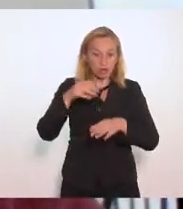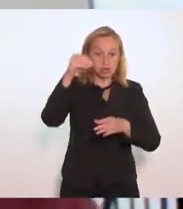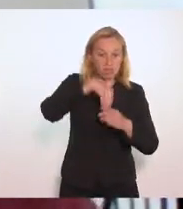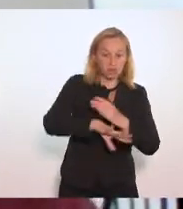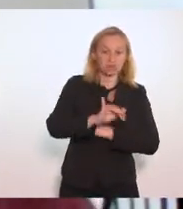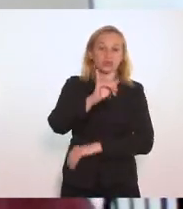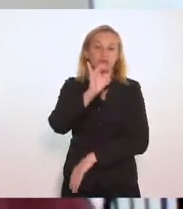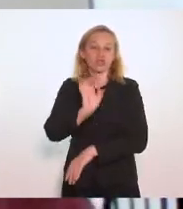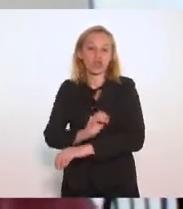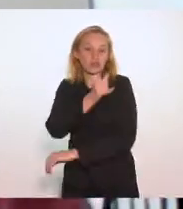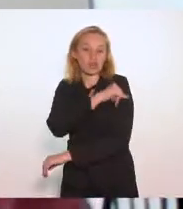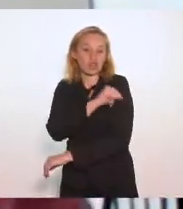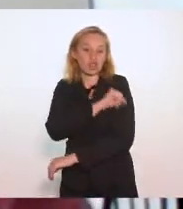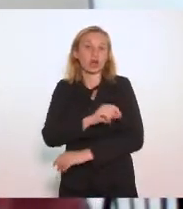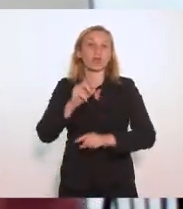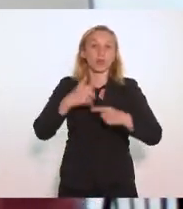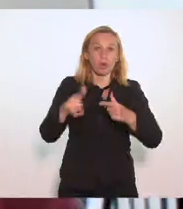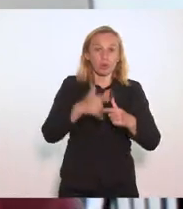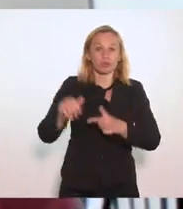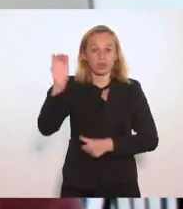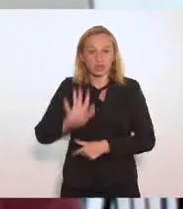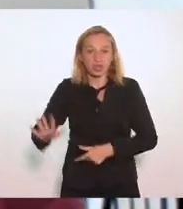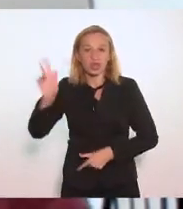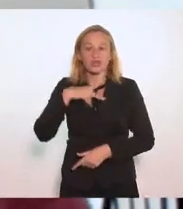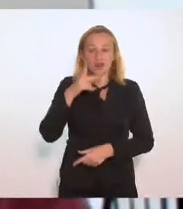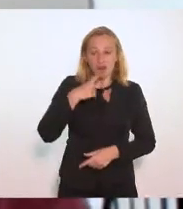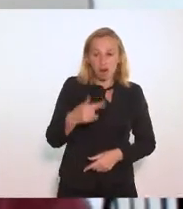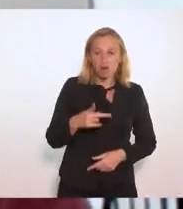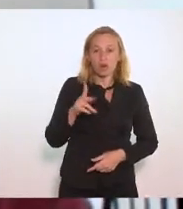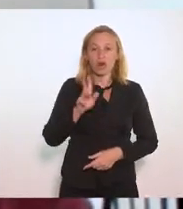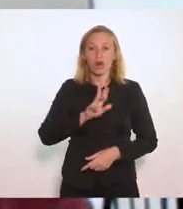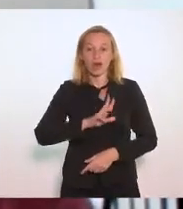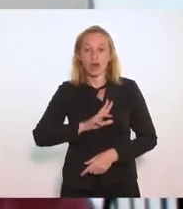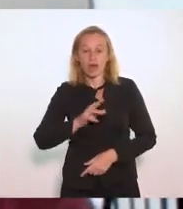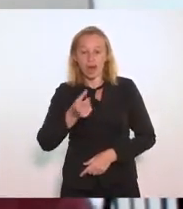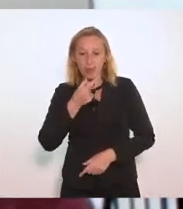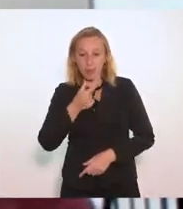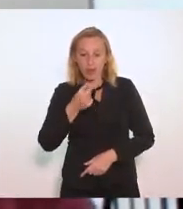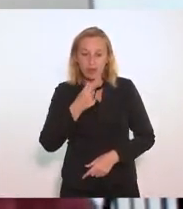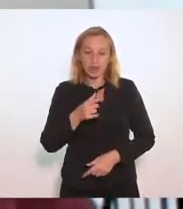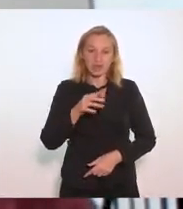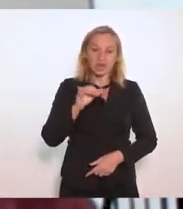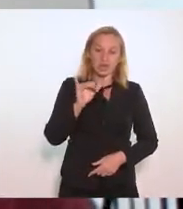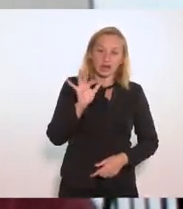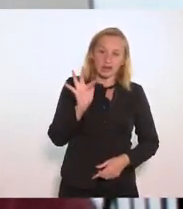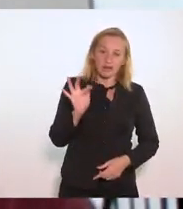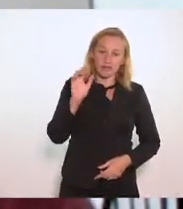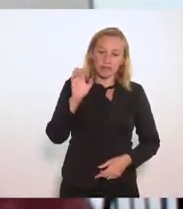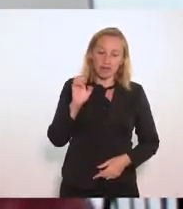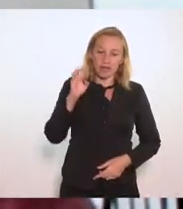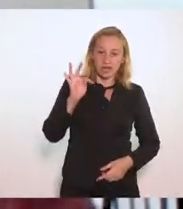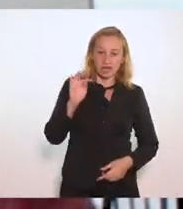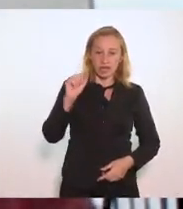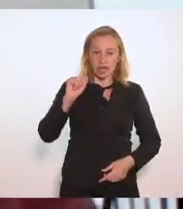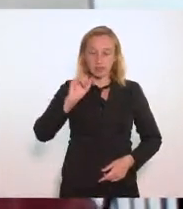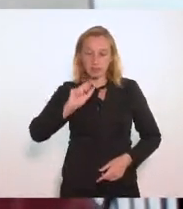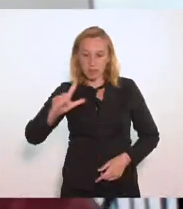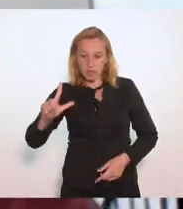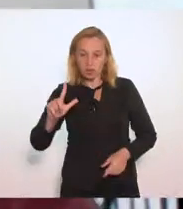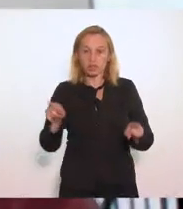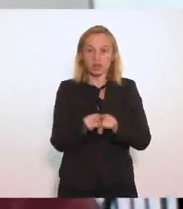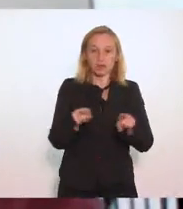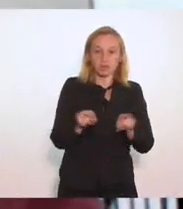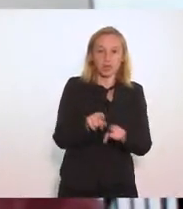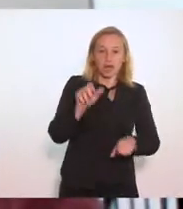nacional inclusive e citou remédios como midazolam fentamil que são sedativos e o antibiótico